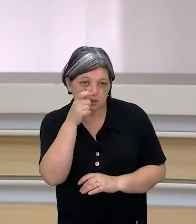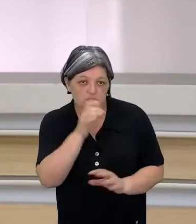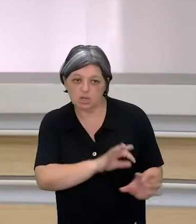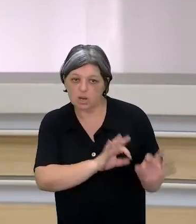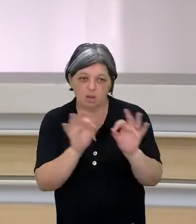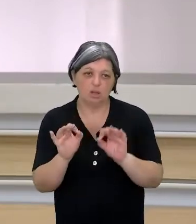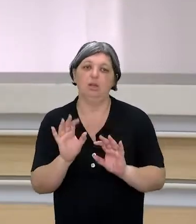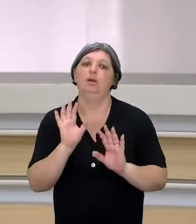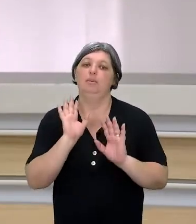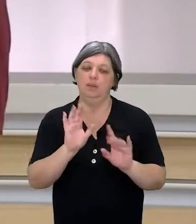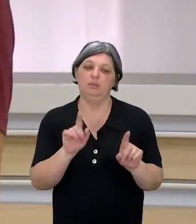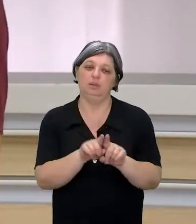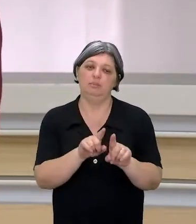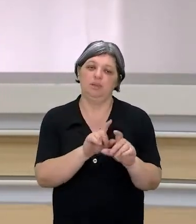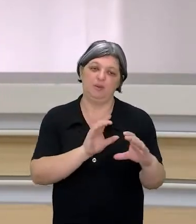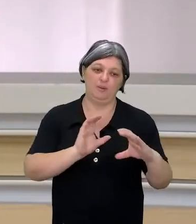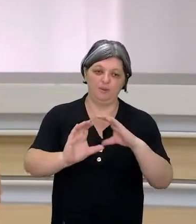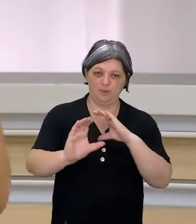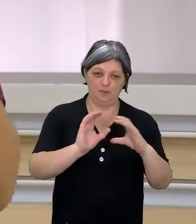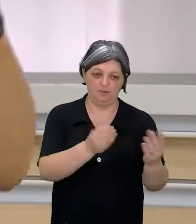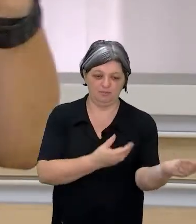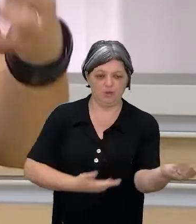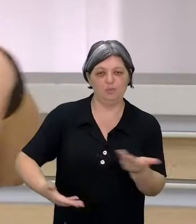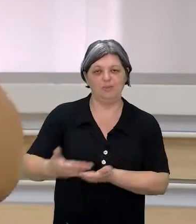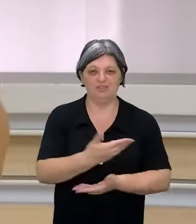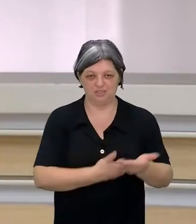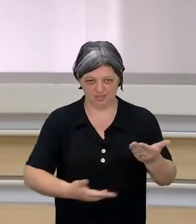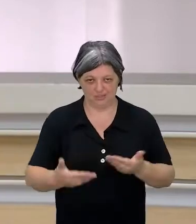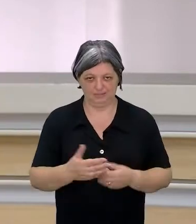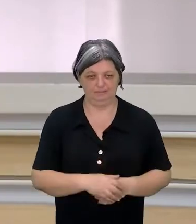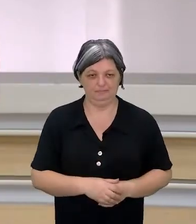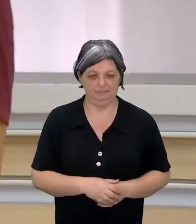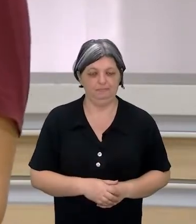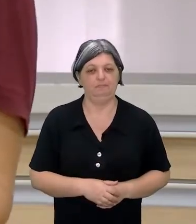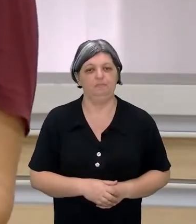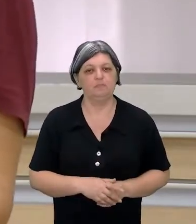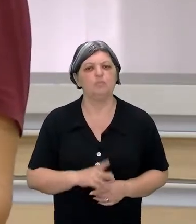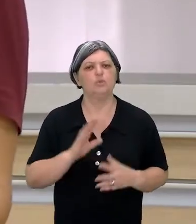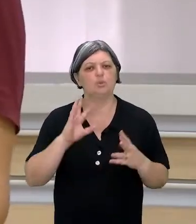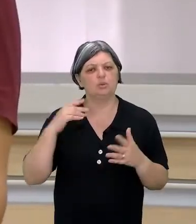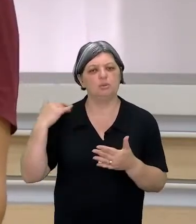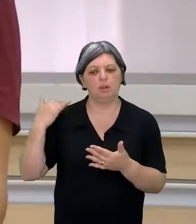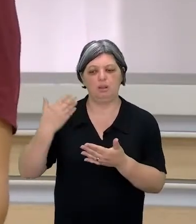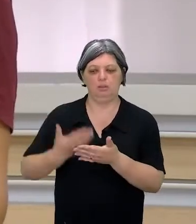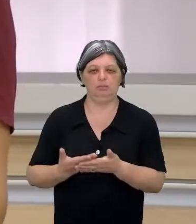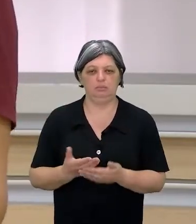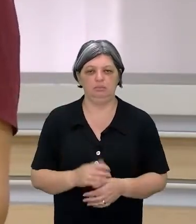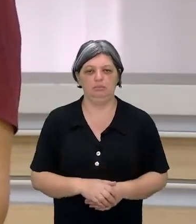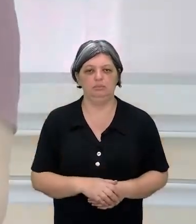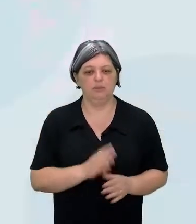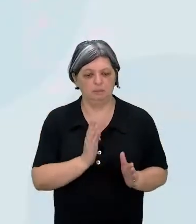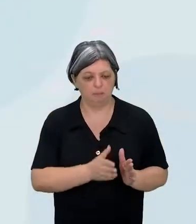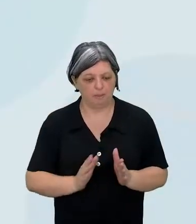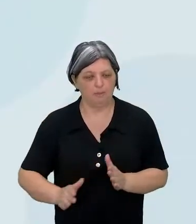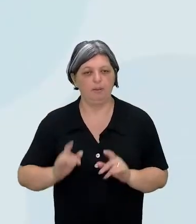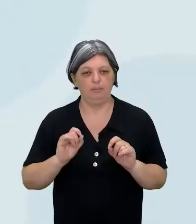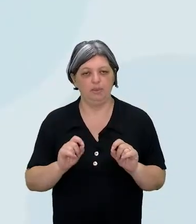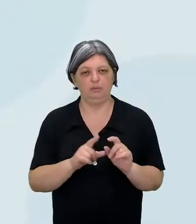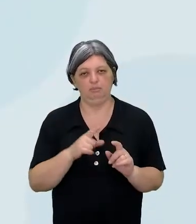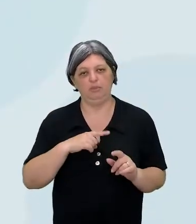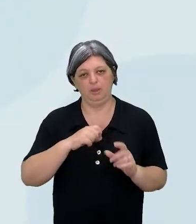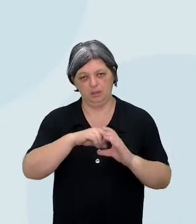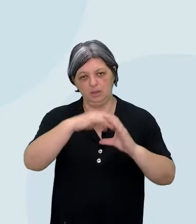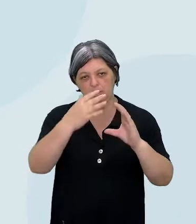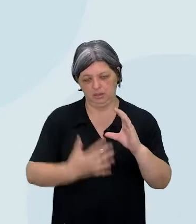seja compartilhada. E aí a gente falando sobre todos esses processos, mas existem algumas características e alguns elementos